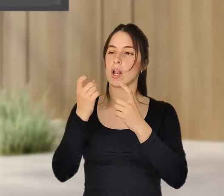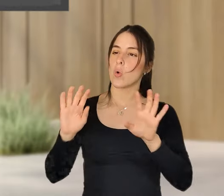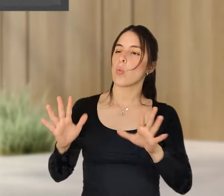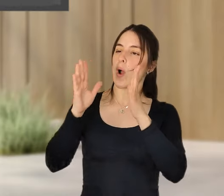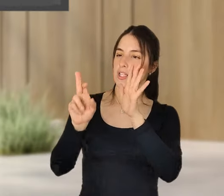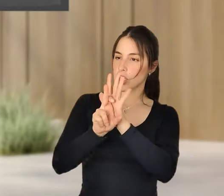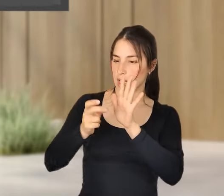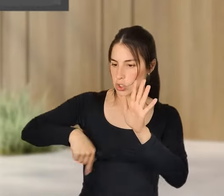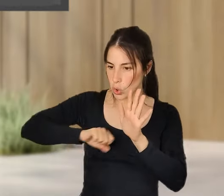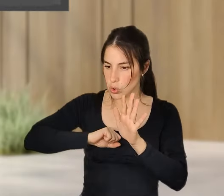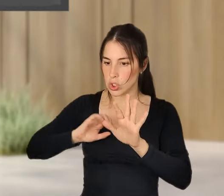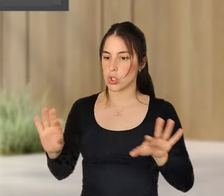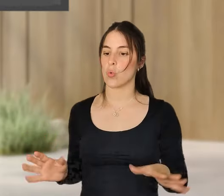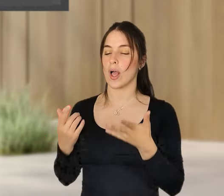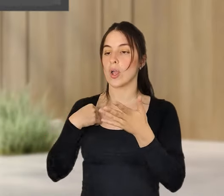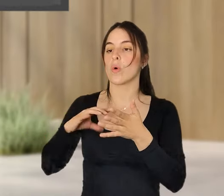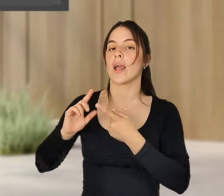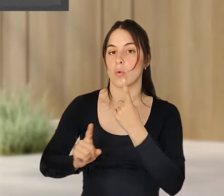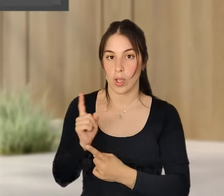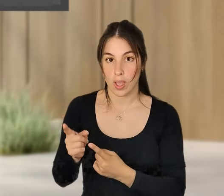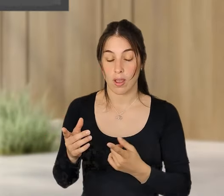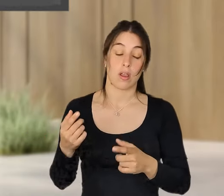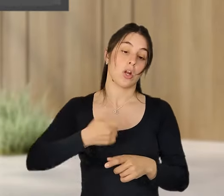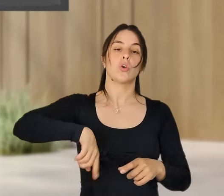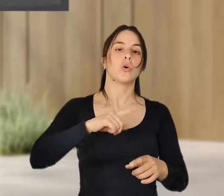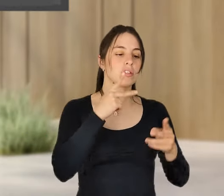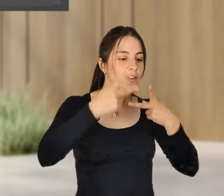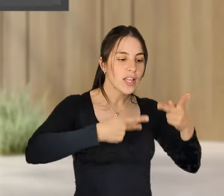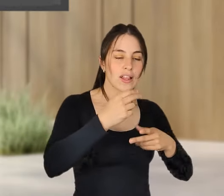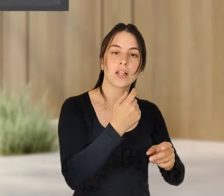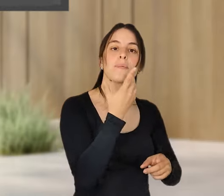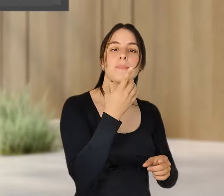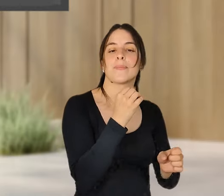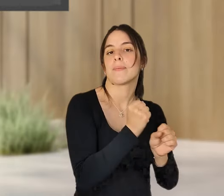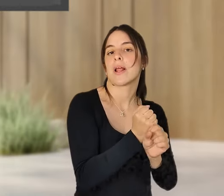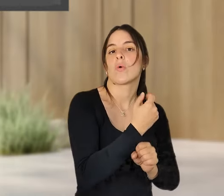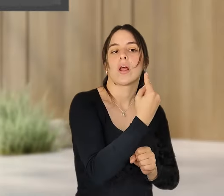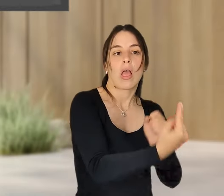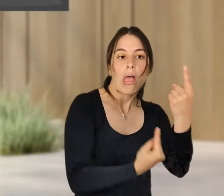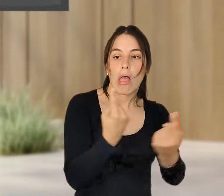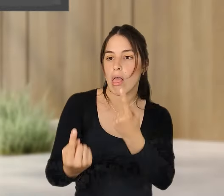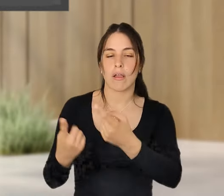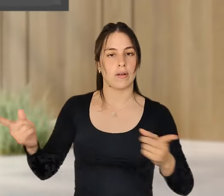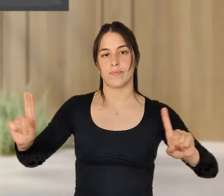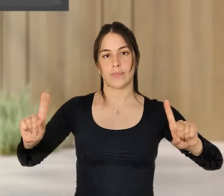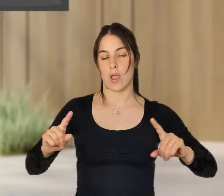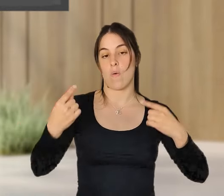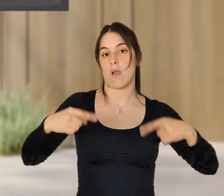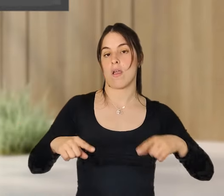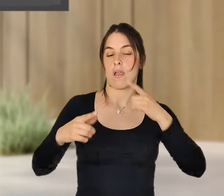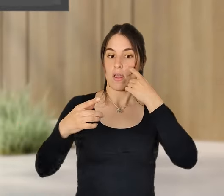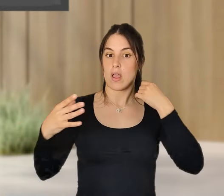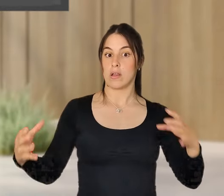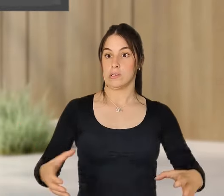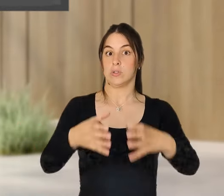vamos avaliar o trabalhador pelo número de horas que põe, mas pelos outcomes, pelos outputs que tem. E muitas